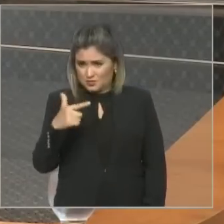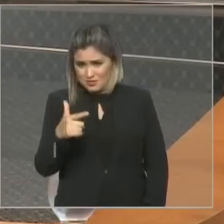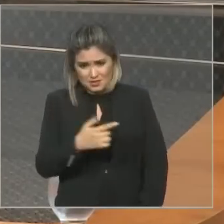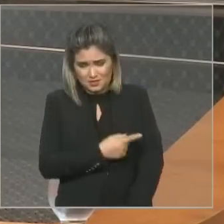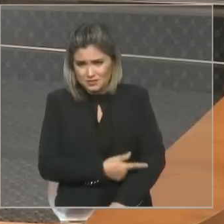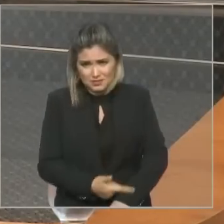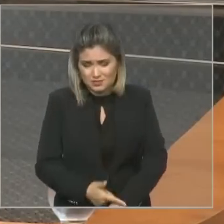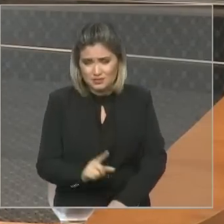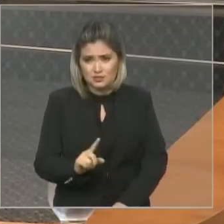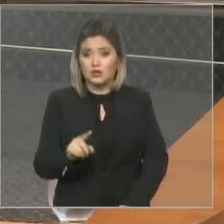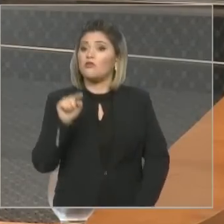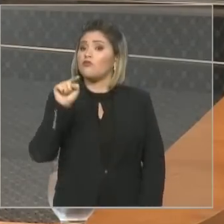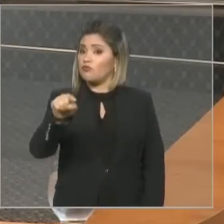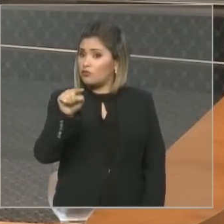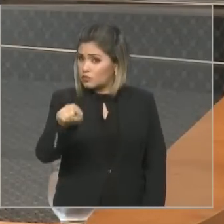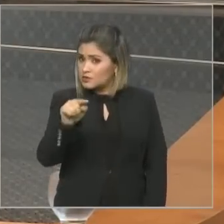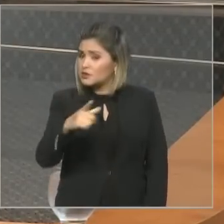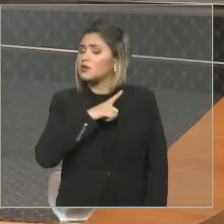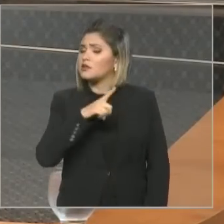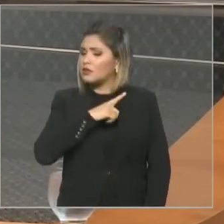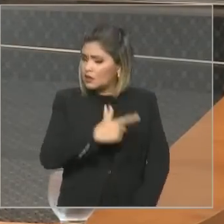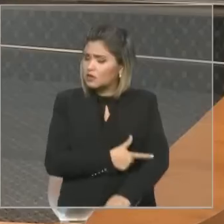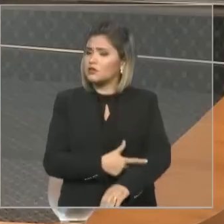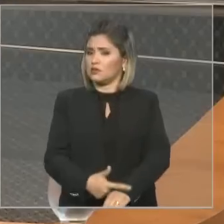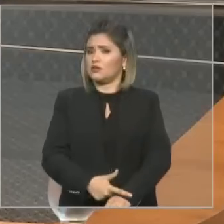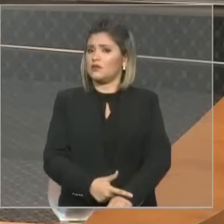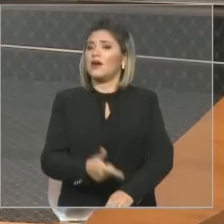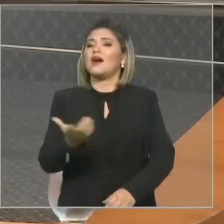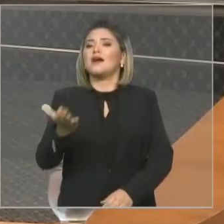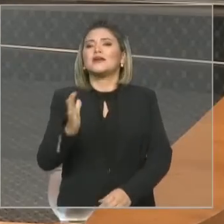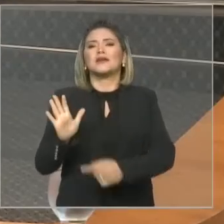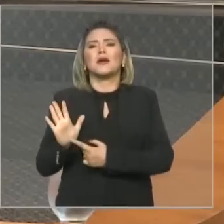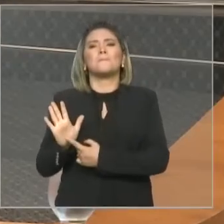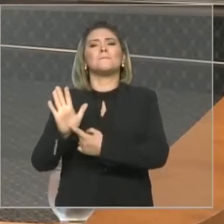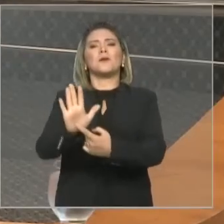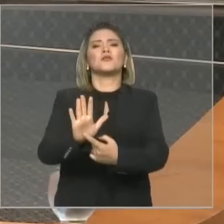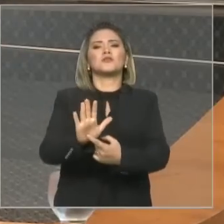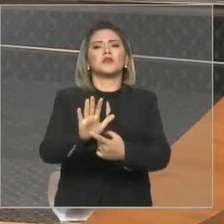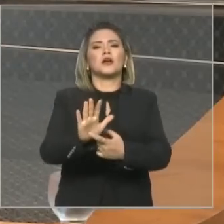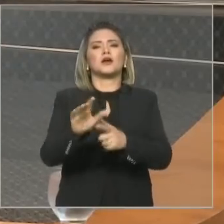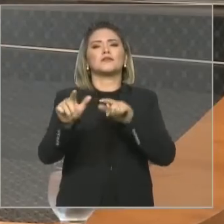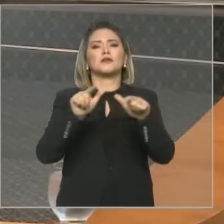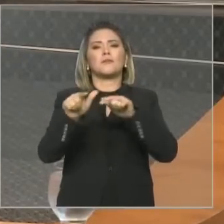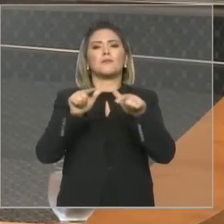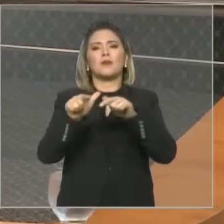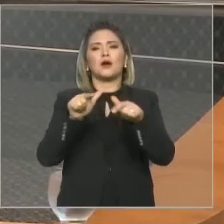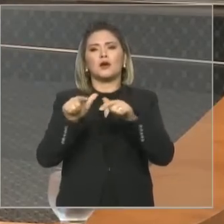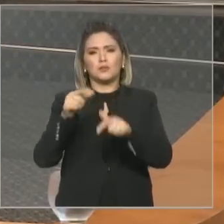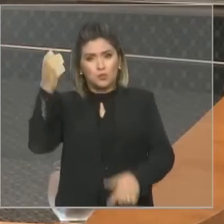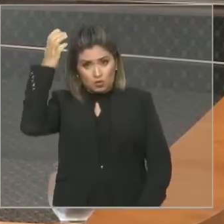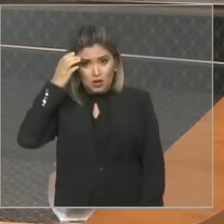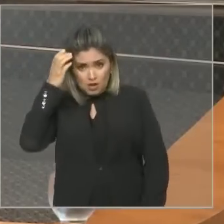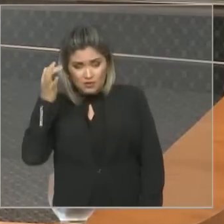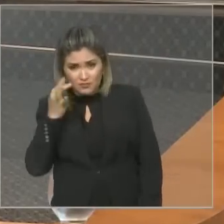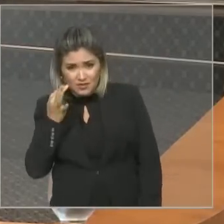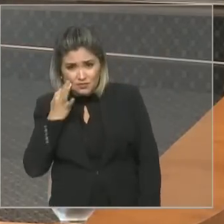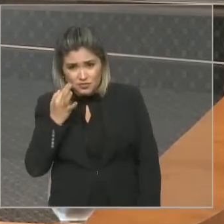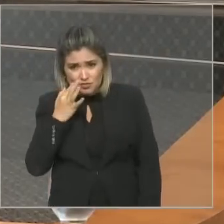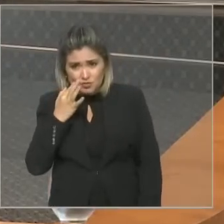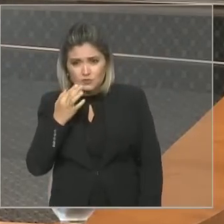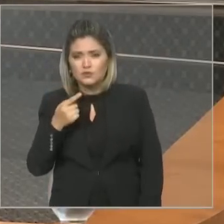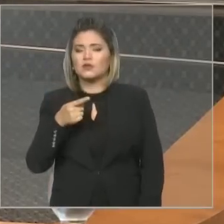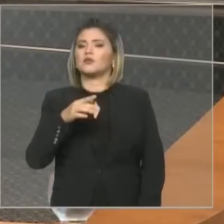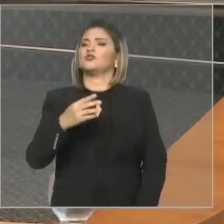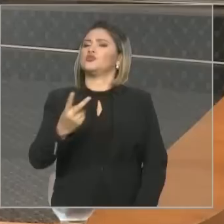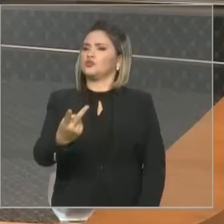ou a falsidade, você pode testar que vai encontrar em mim aqui. Vai encontrar em mim aqui um adversário à altura. À altura sua, já que você